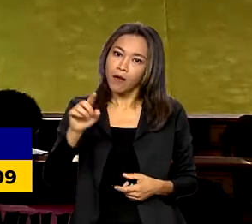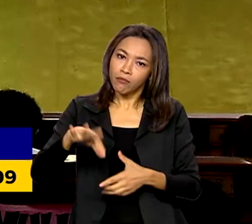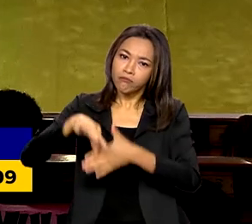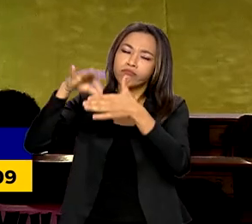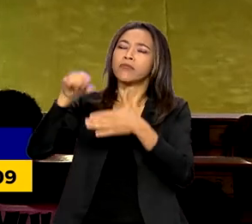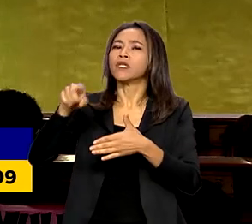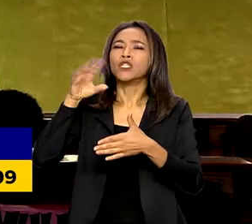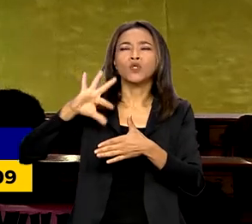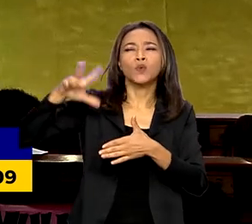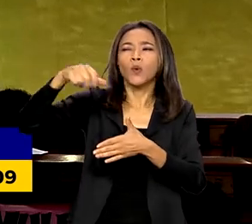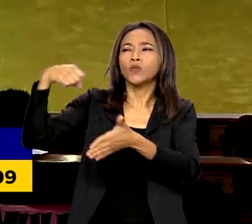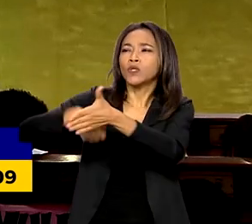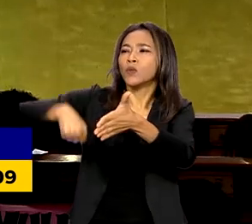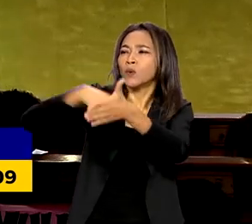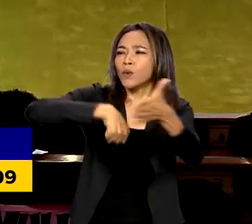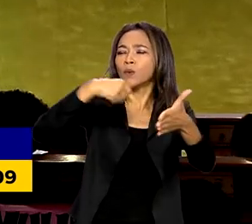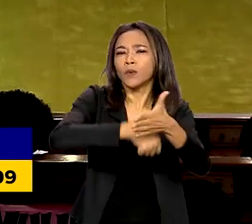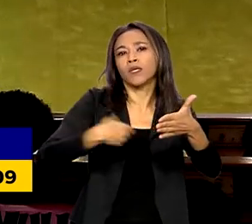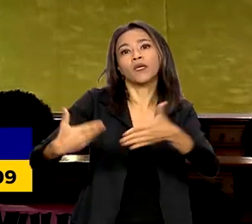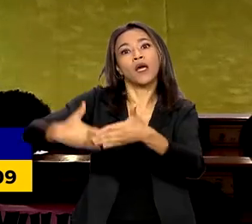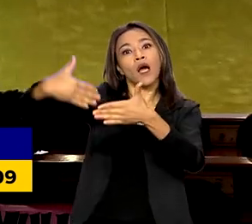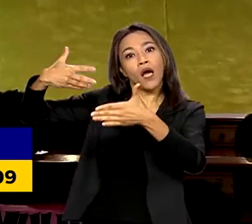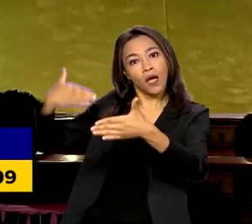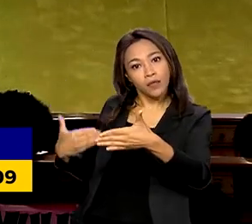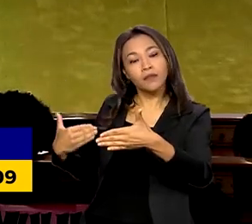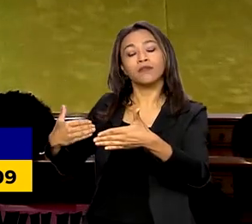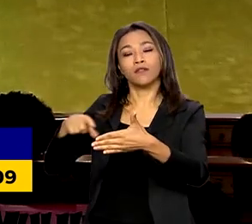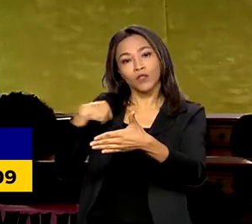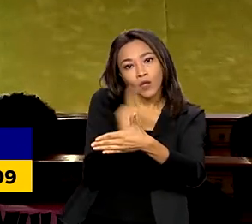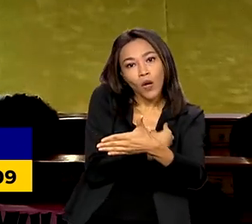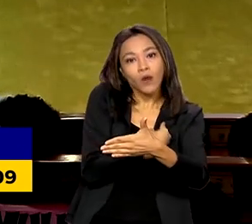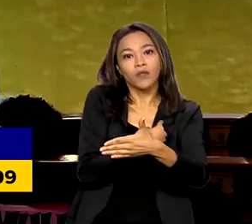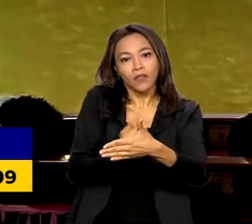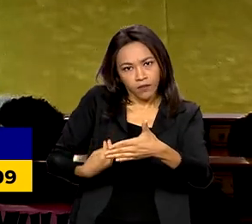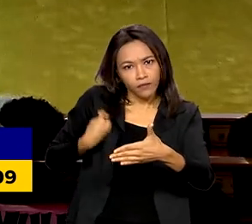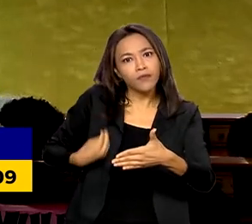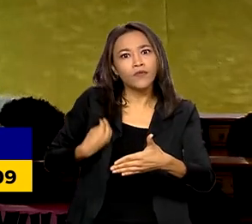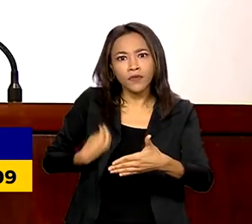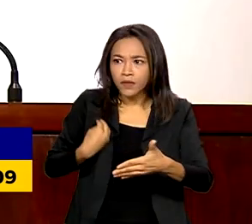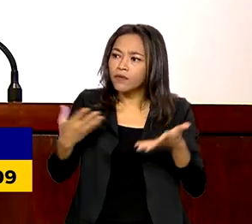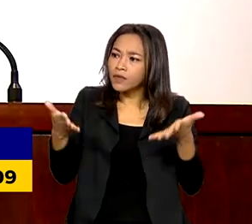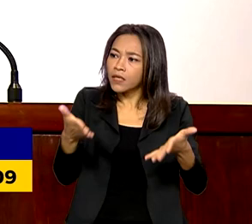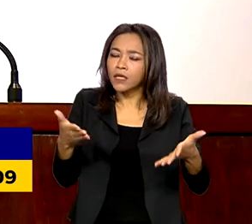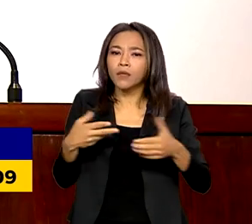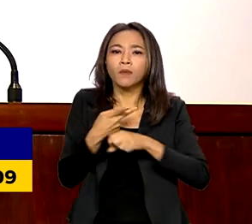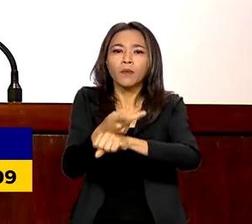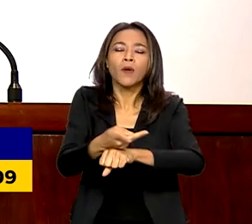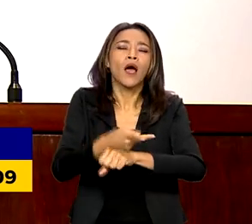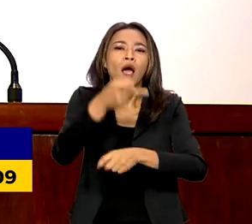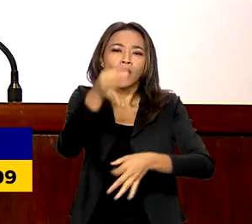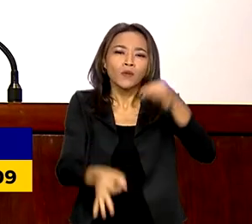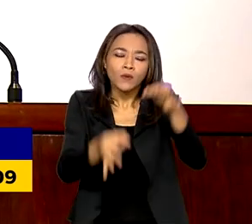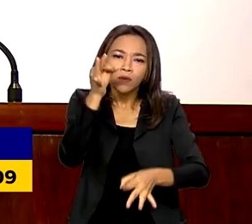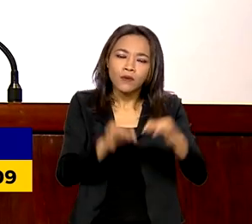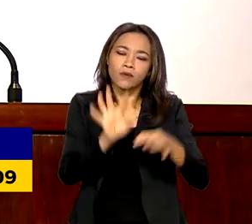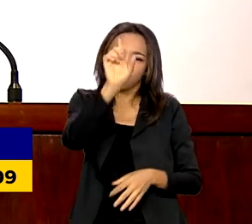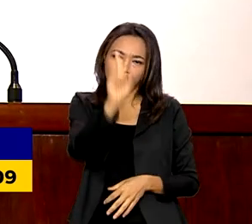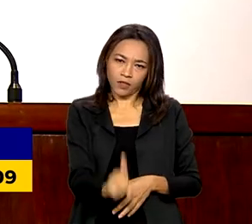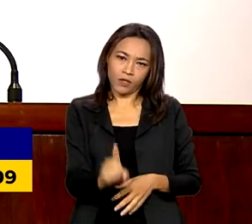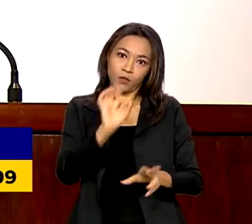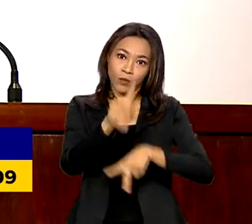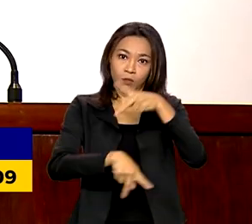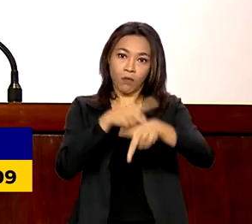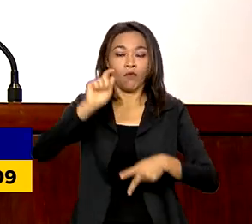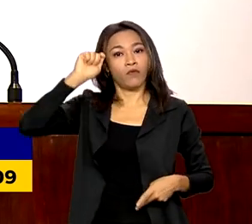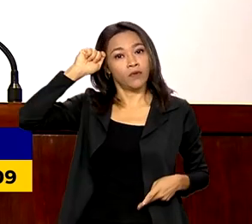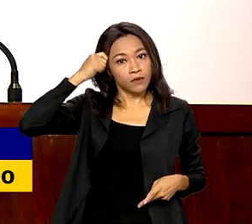todos os ativistas que vieram antes de nós e que estão também aqui hoje vivos, buscando a justiça para os direitos do povo